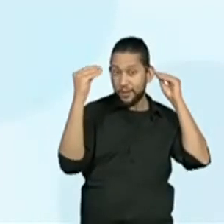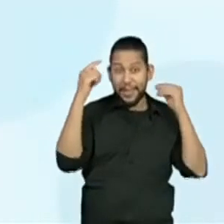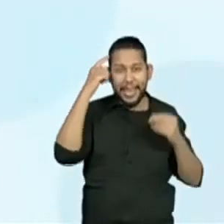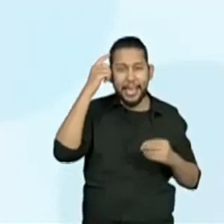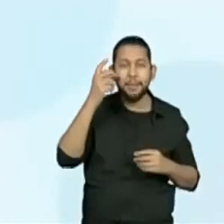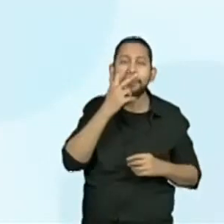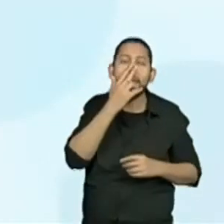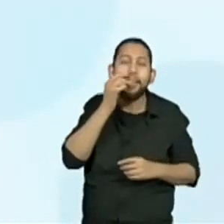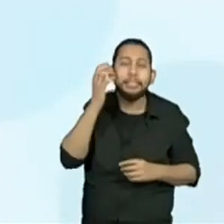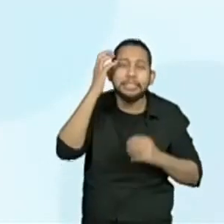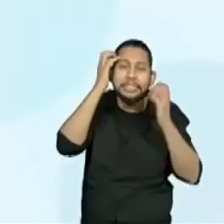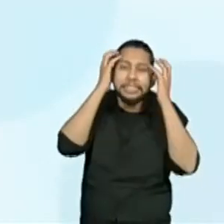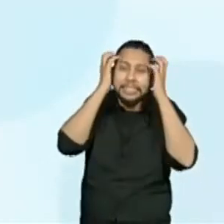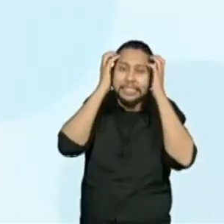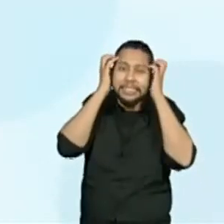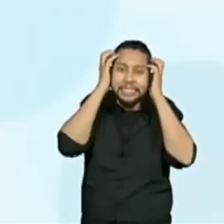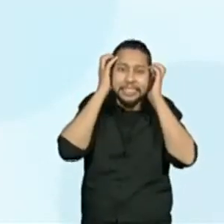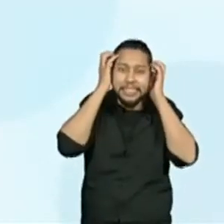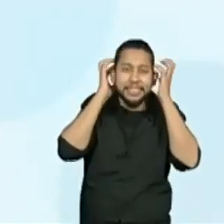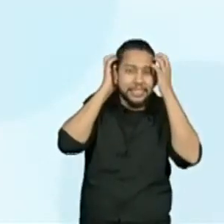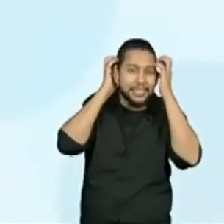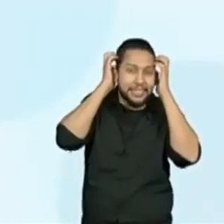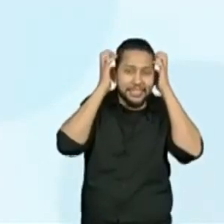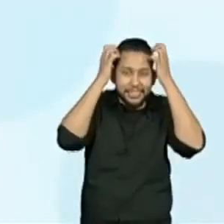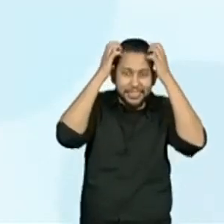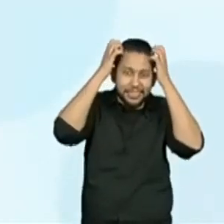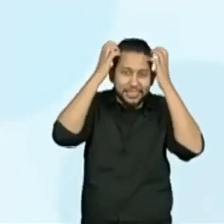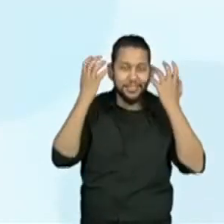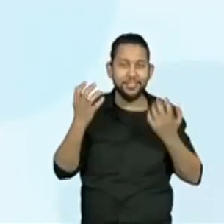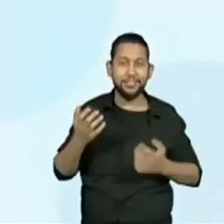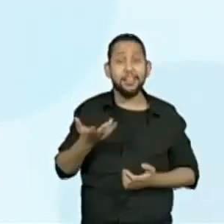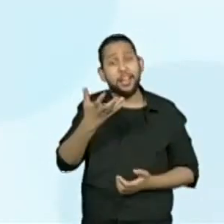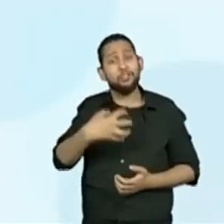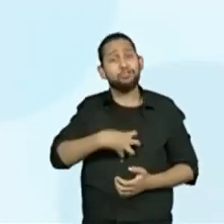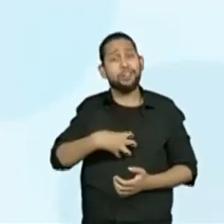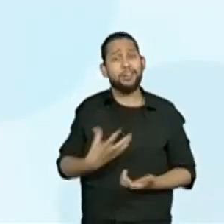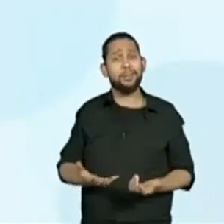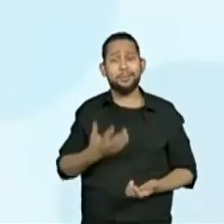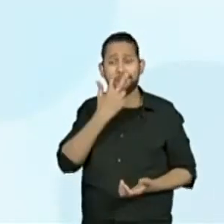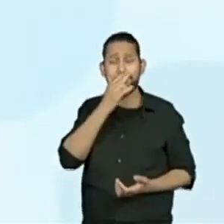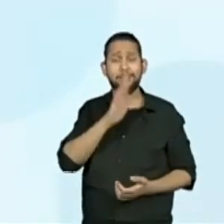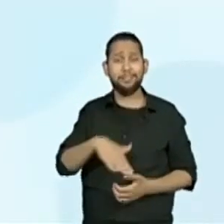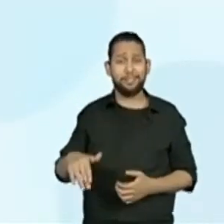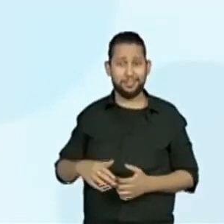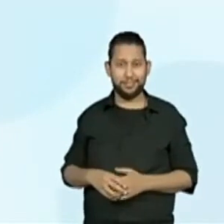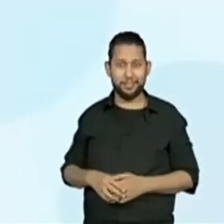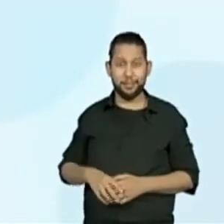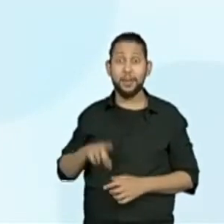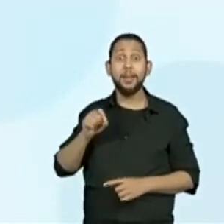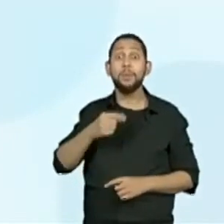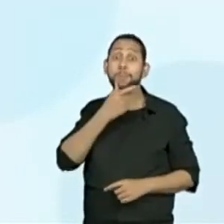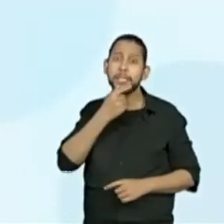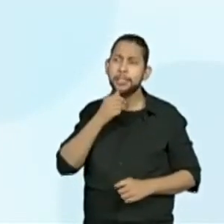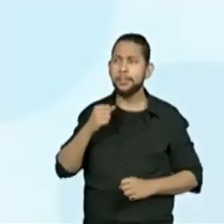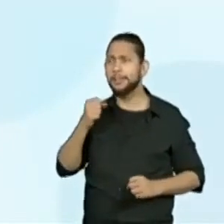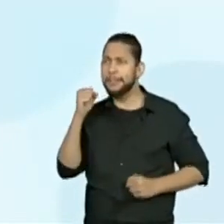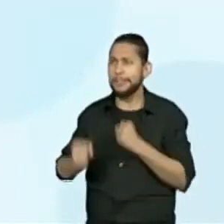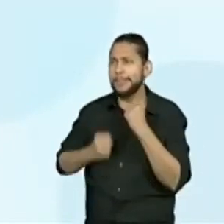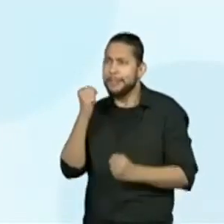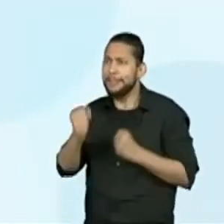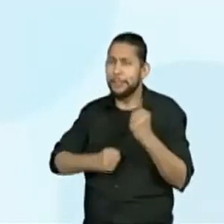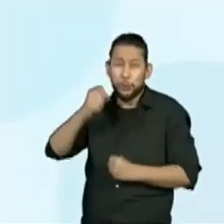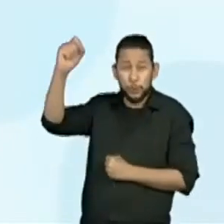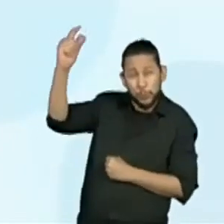cócegas no alto da cabeça. É uma maneira infantil de tratar, né? Andava depressa